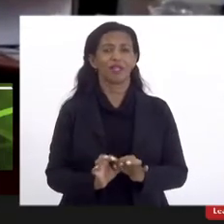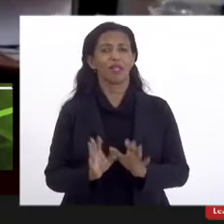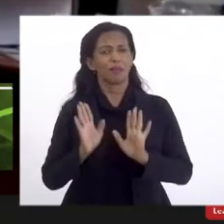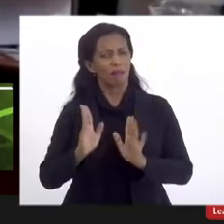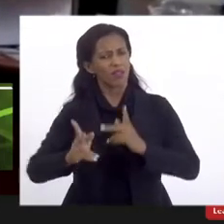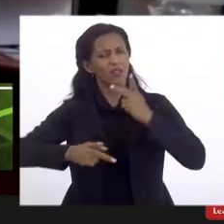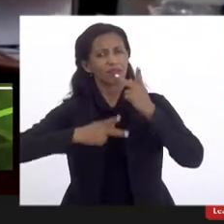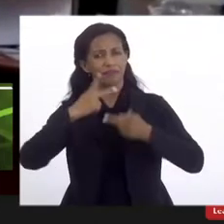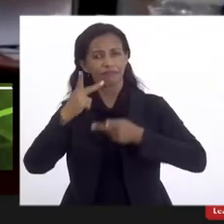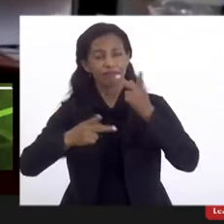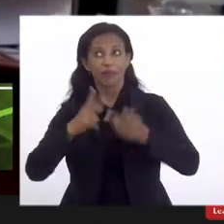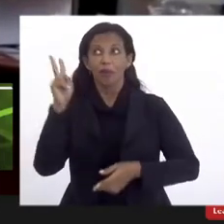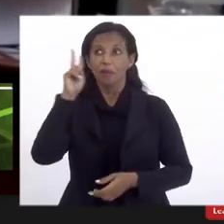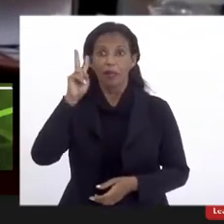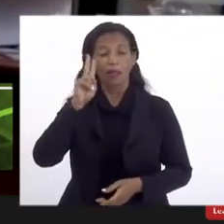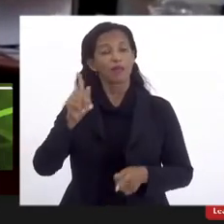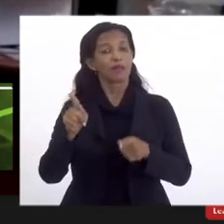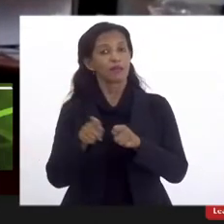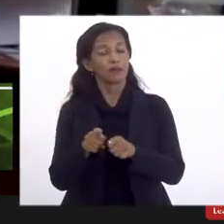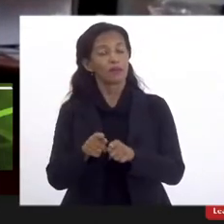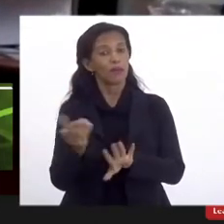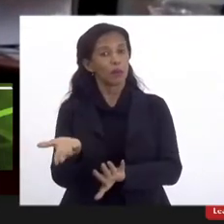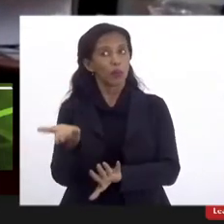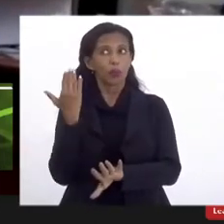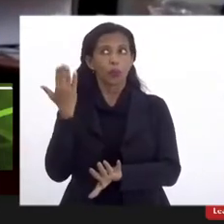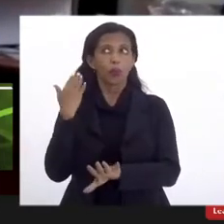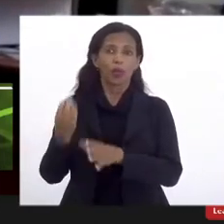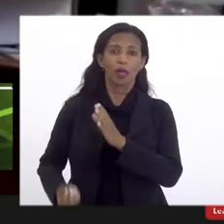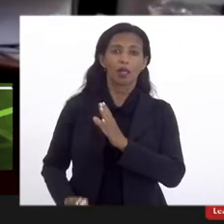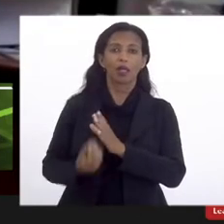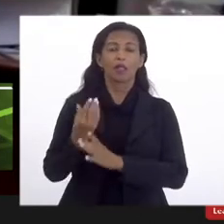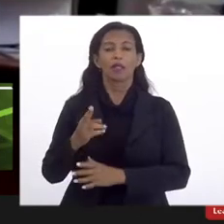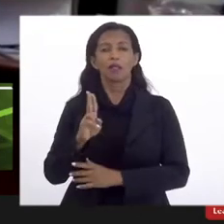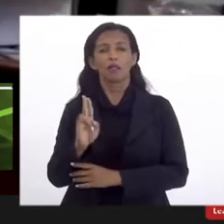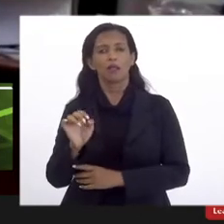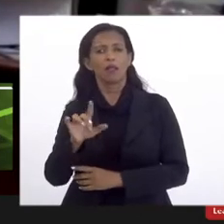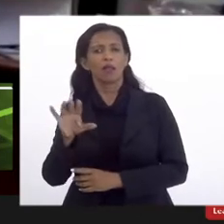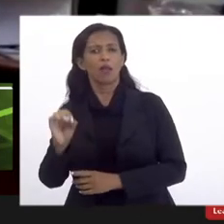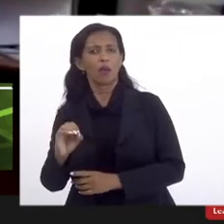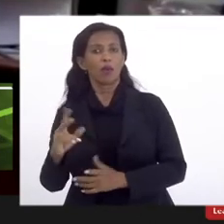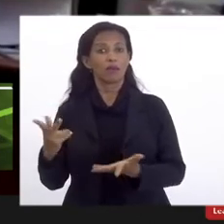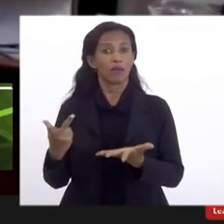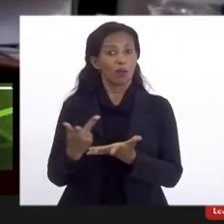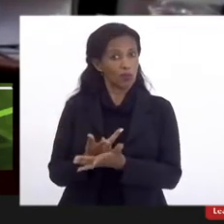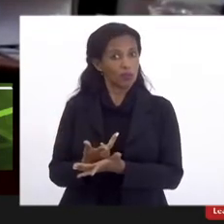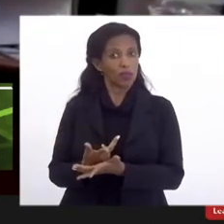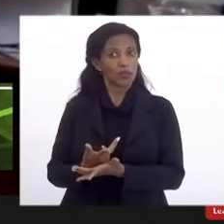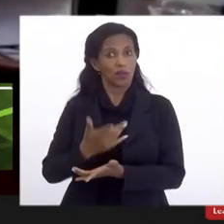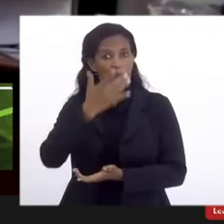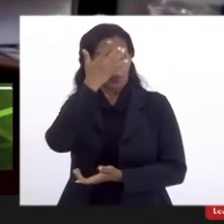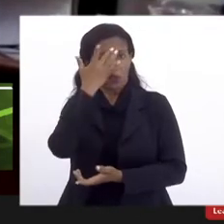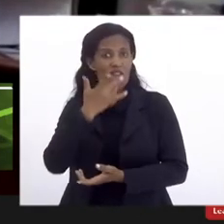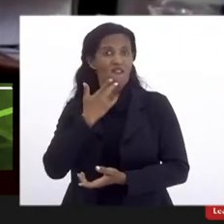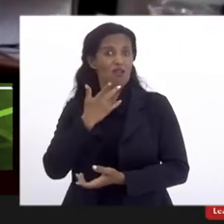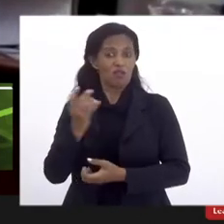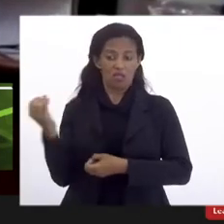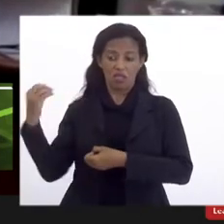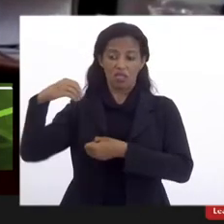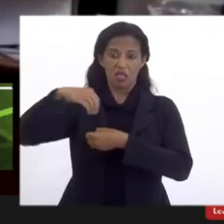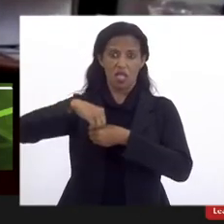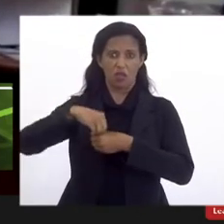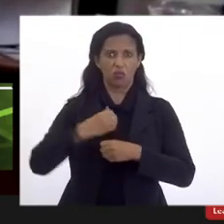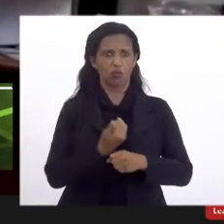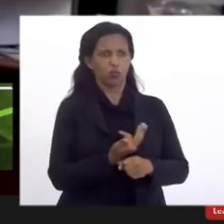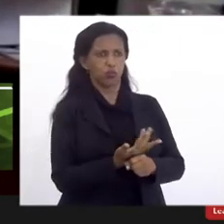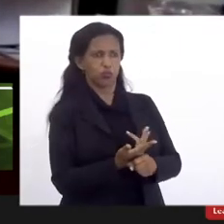falado. Eu me lembro, inclusive, que na época da criação da UESO, houve quem dissesse, dentro da própria UERJ,